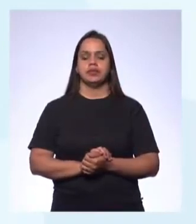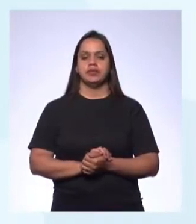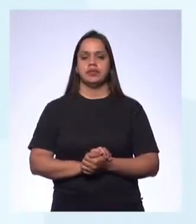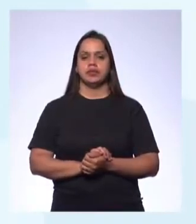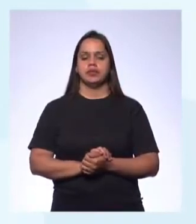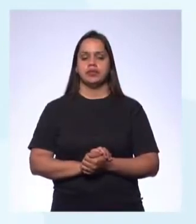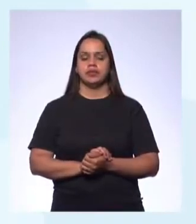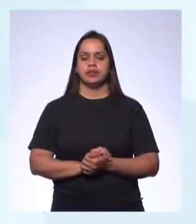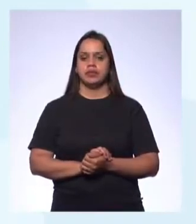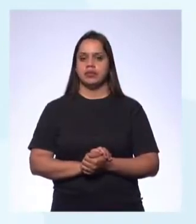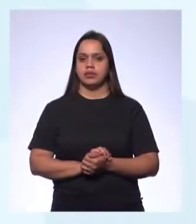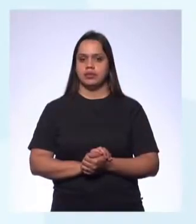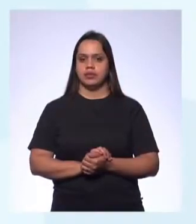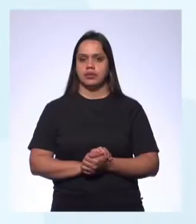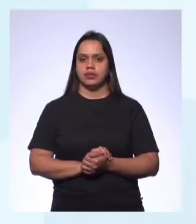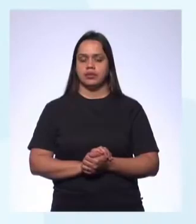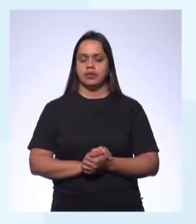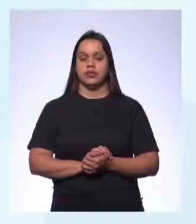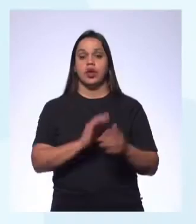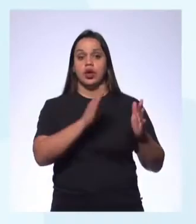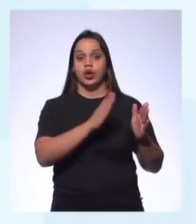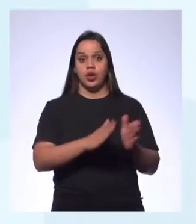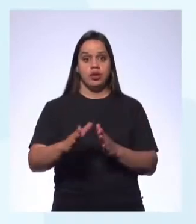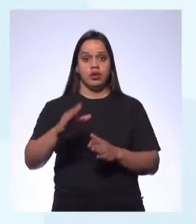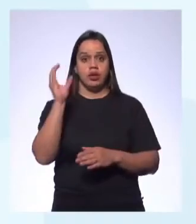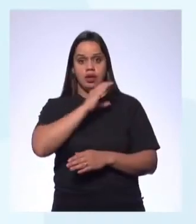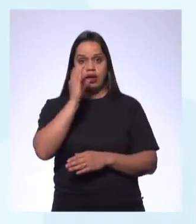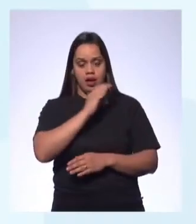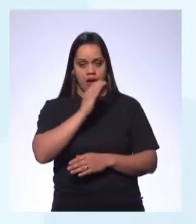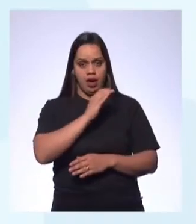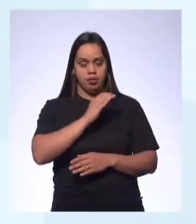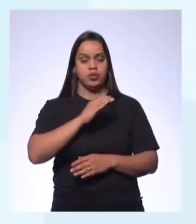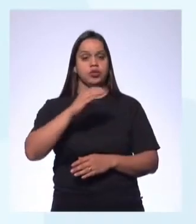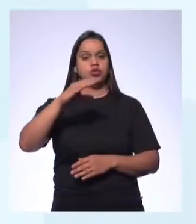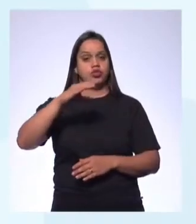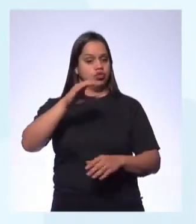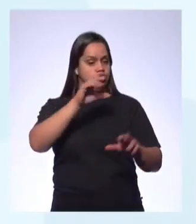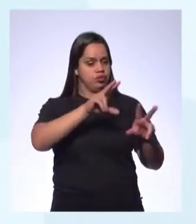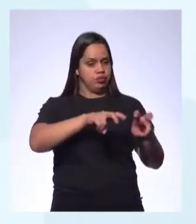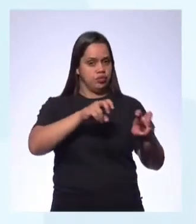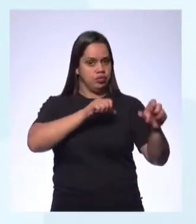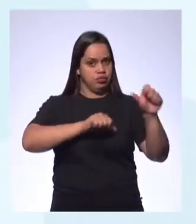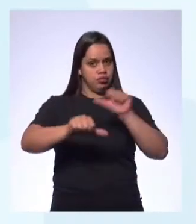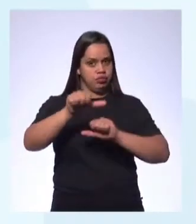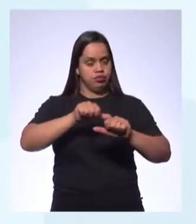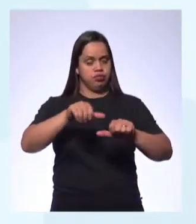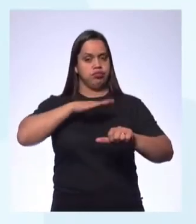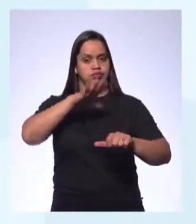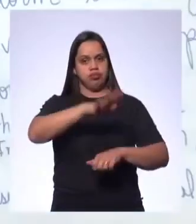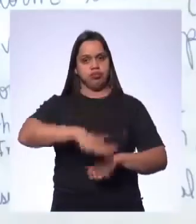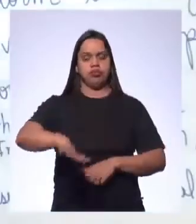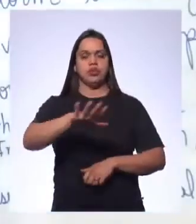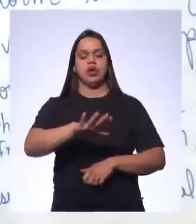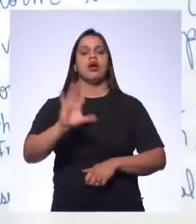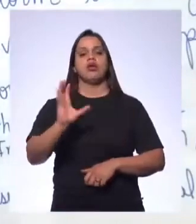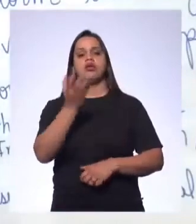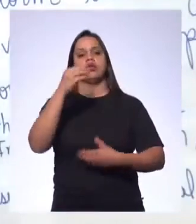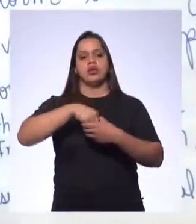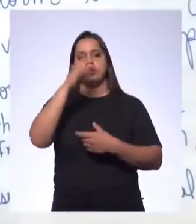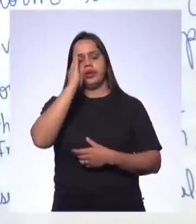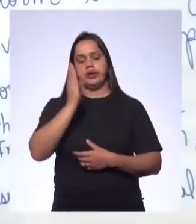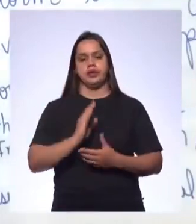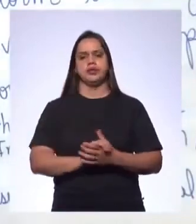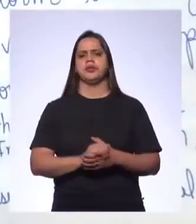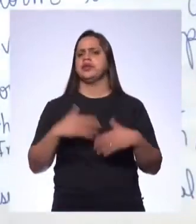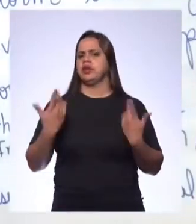processo rápido de urbanização também acontece no Brasil. Bom, nem precisa também de muito conhecimento